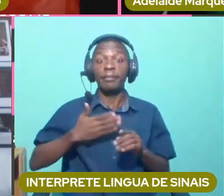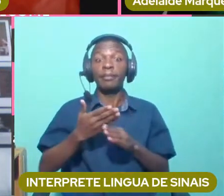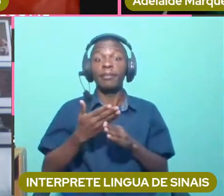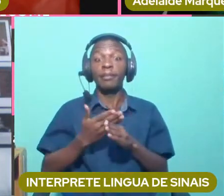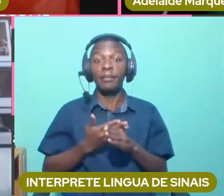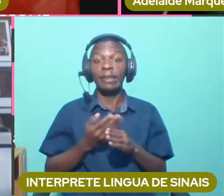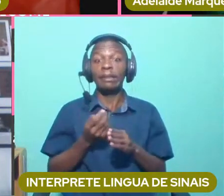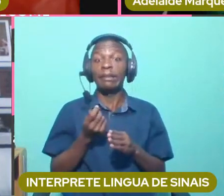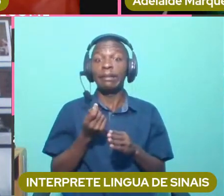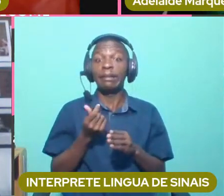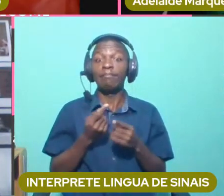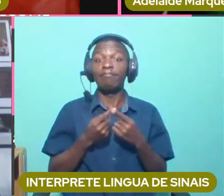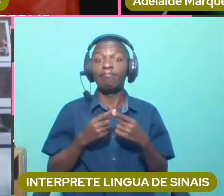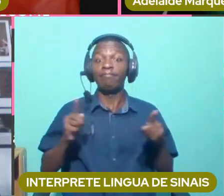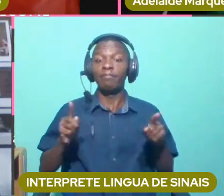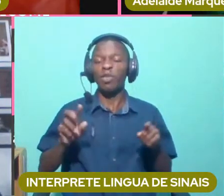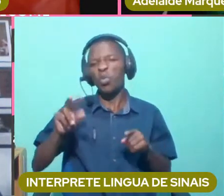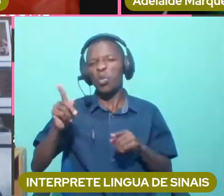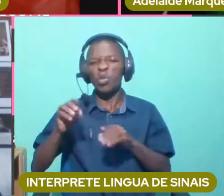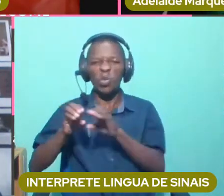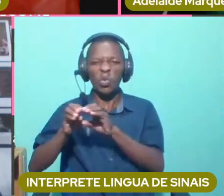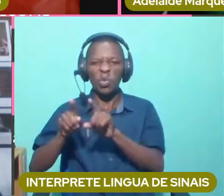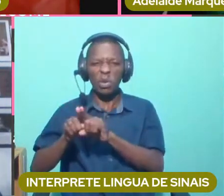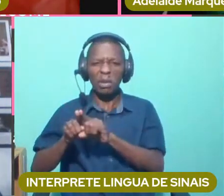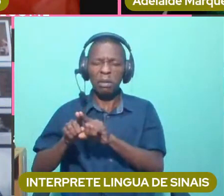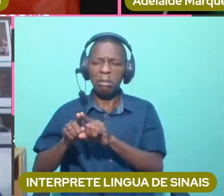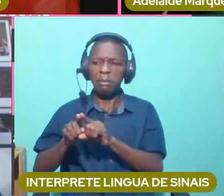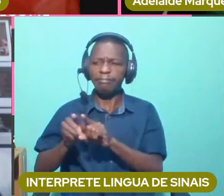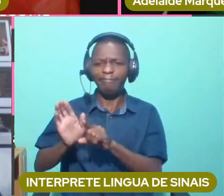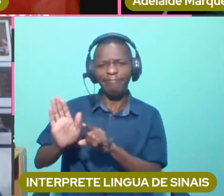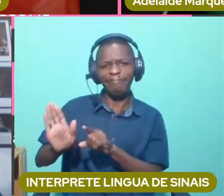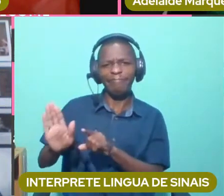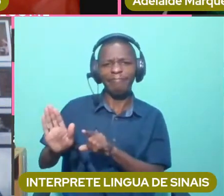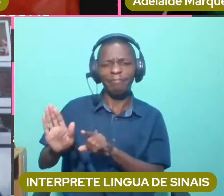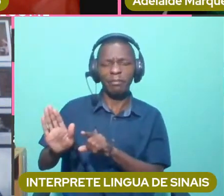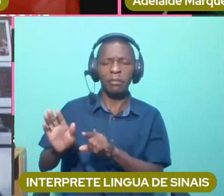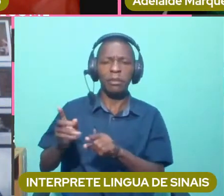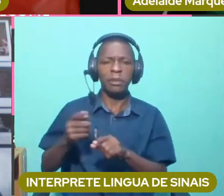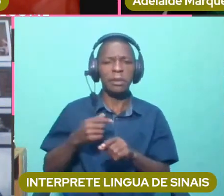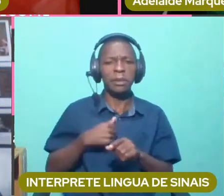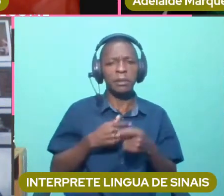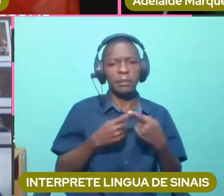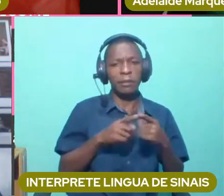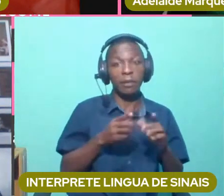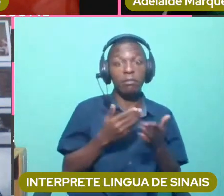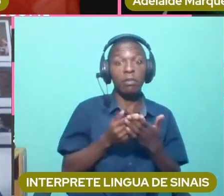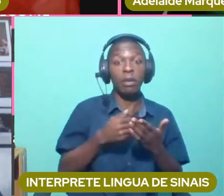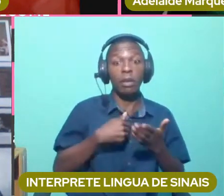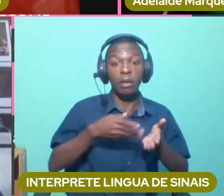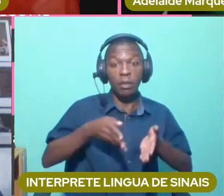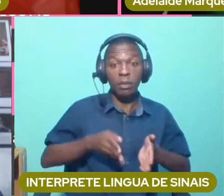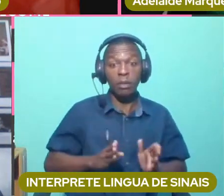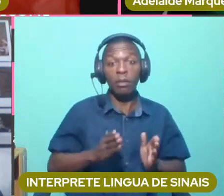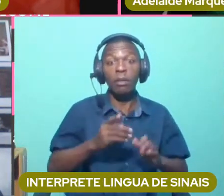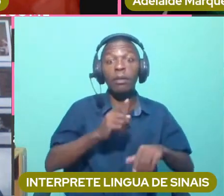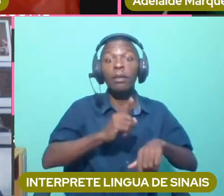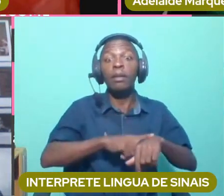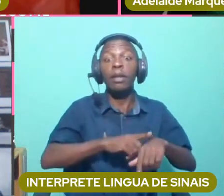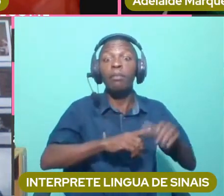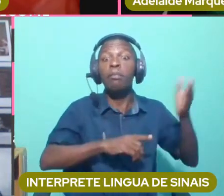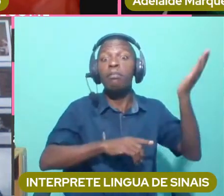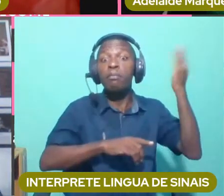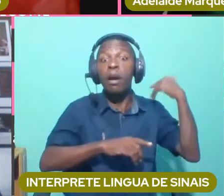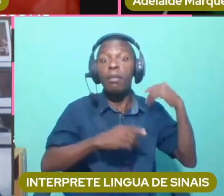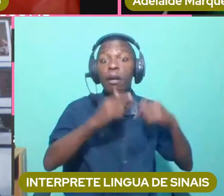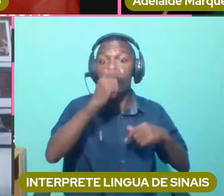colegas. Por quê? Porque eu nasci já ainda no tempo colonial. No tempo colonial não havia condições